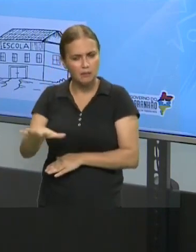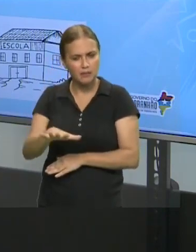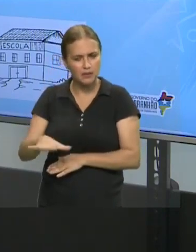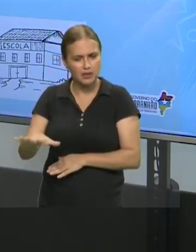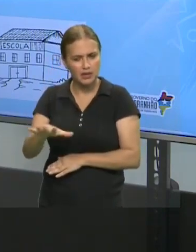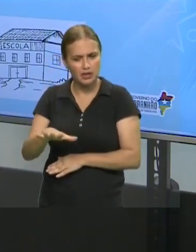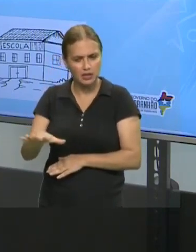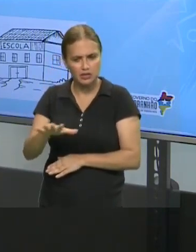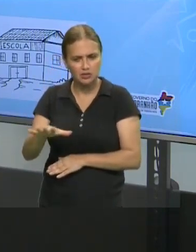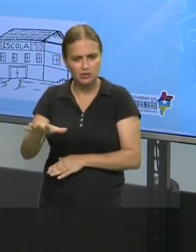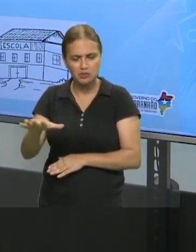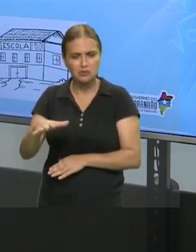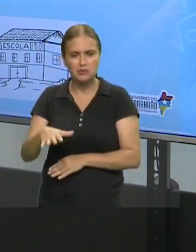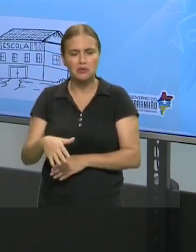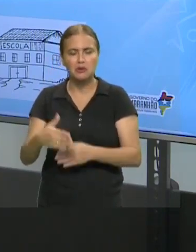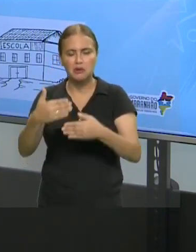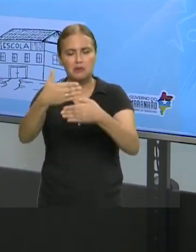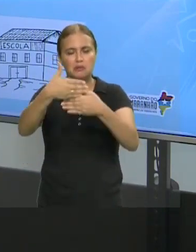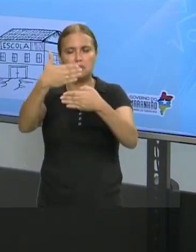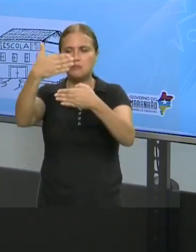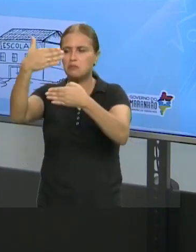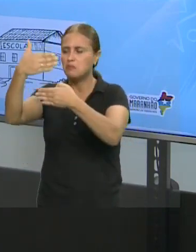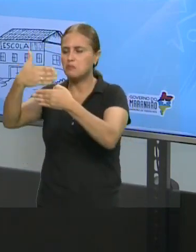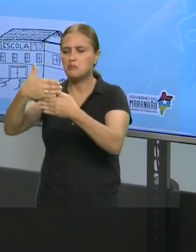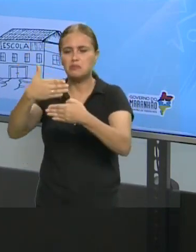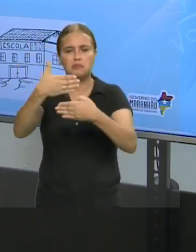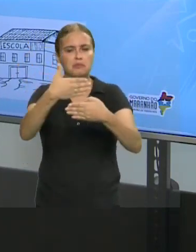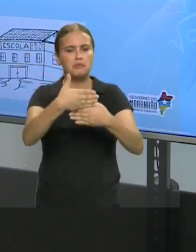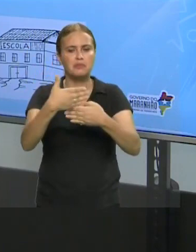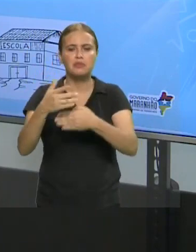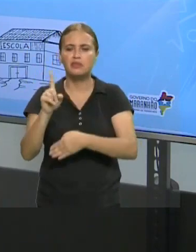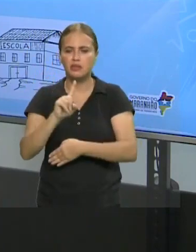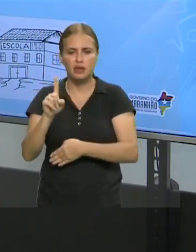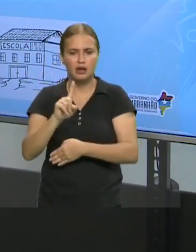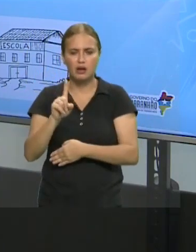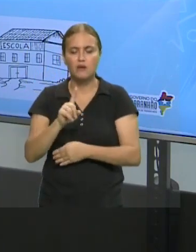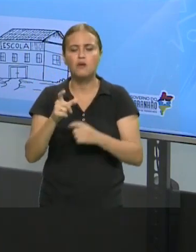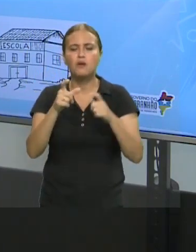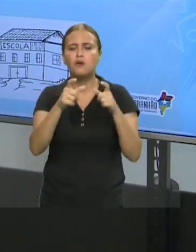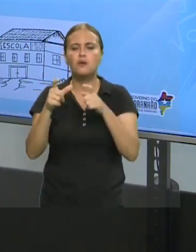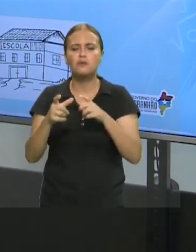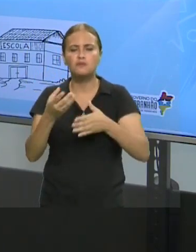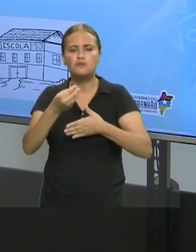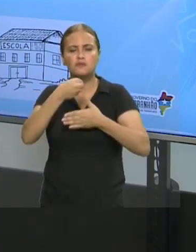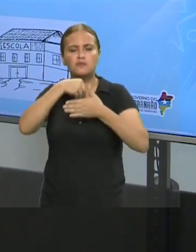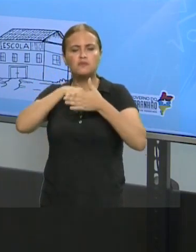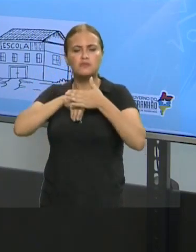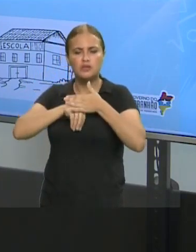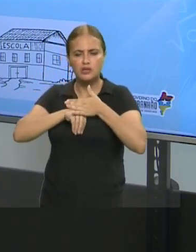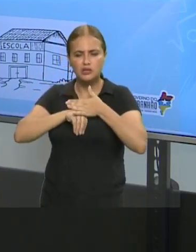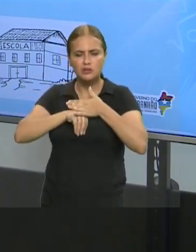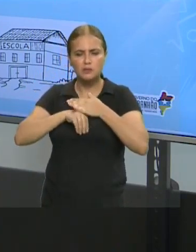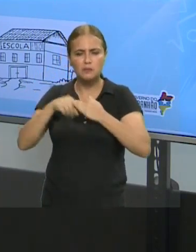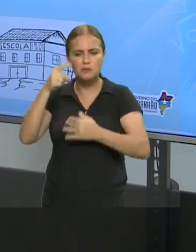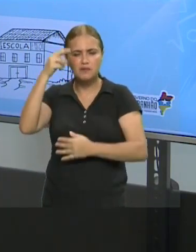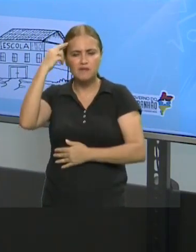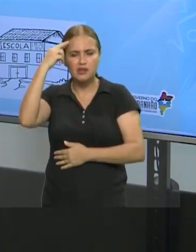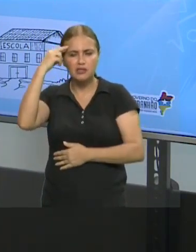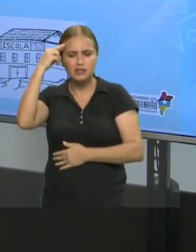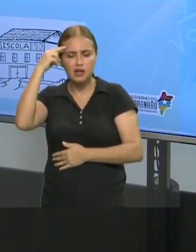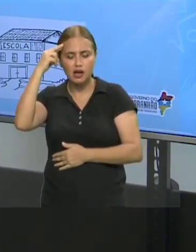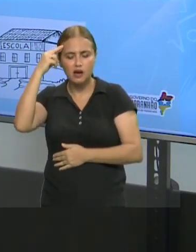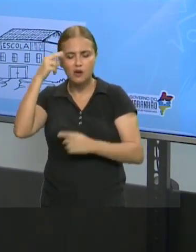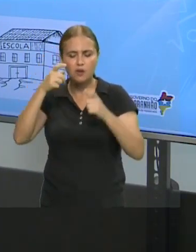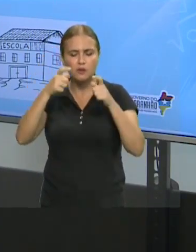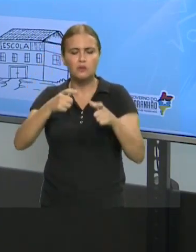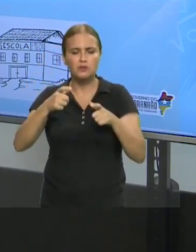Quatro paredes, um lugar concreto. Nós estamos vivendo a era das novas tecnologias e